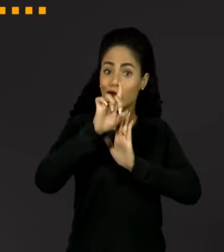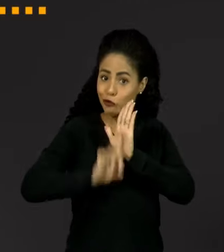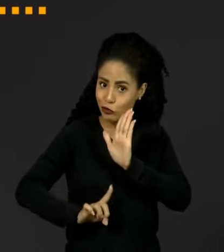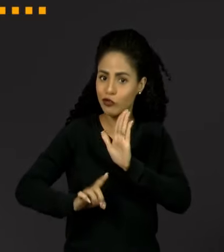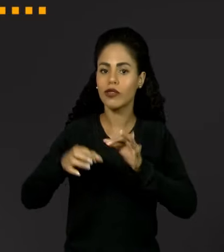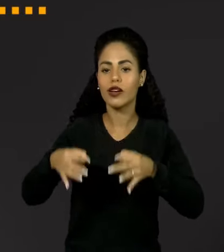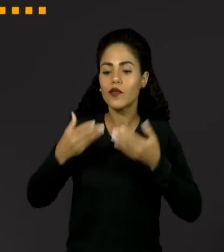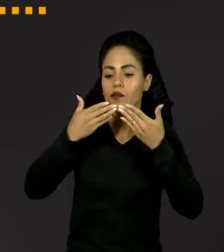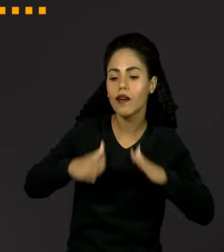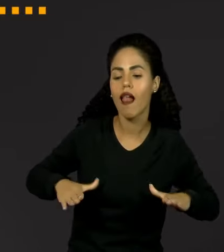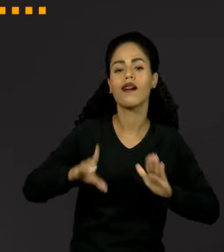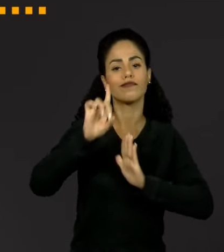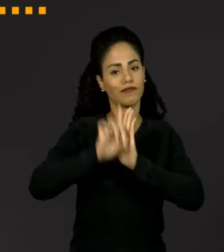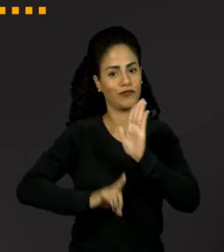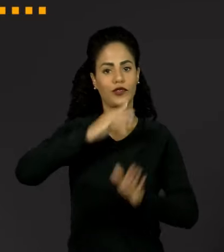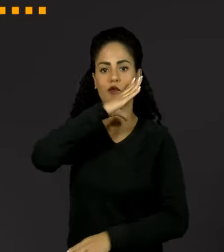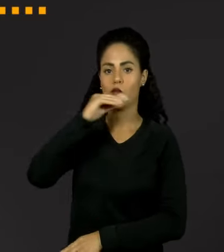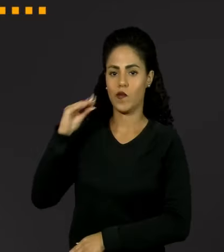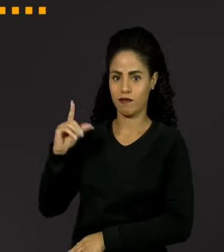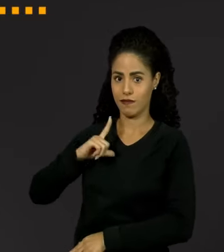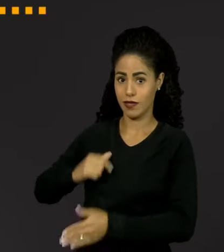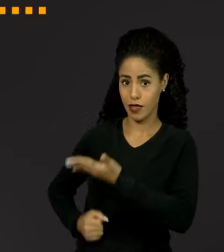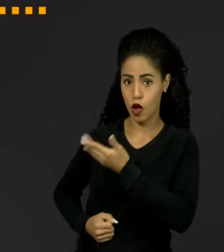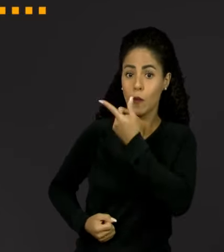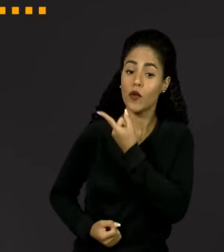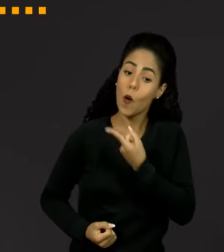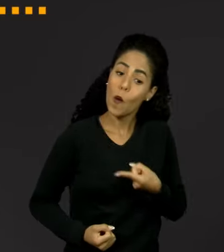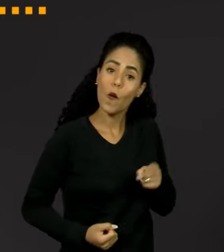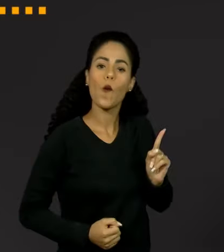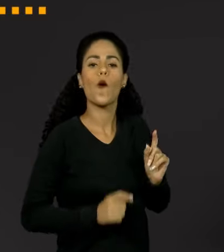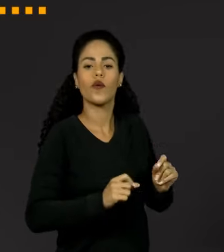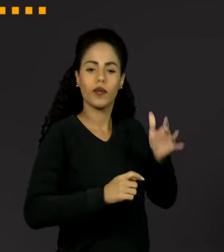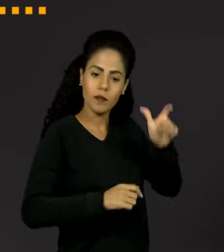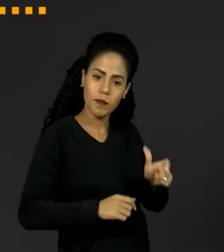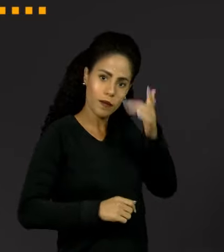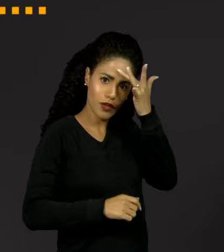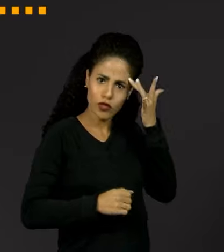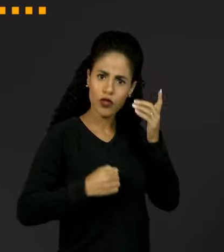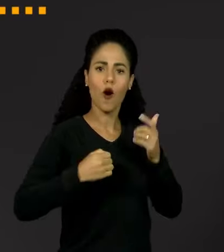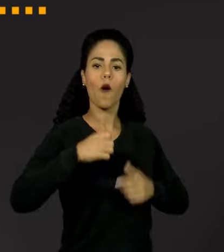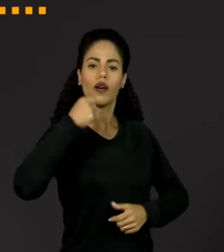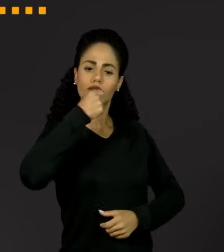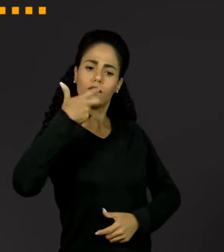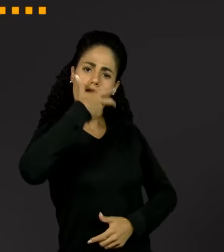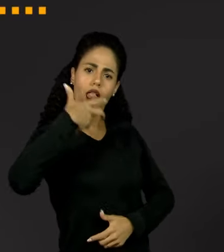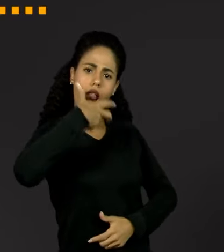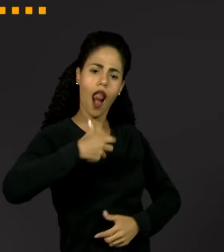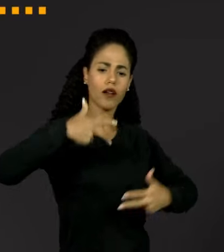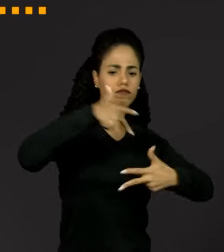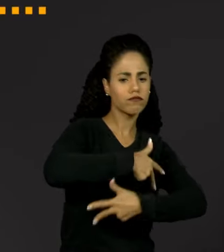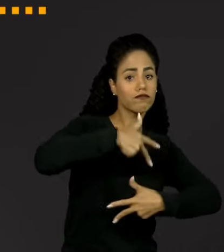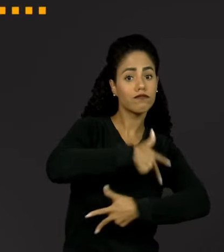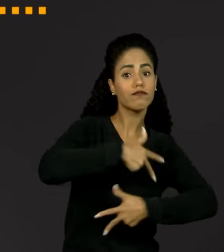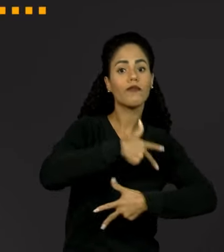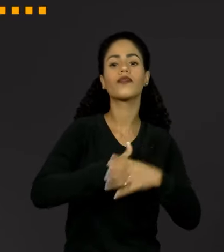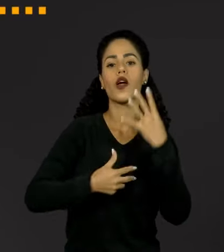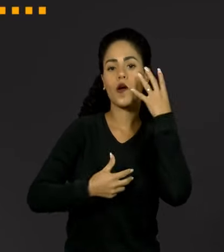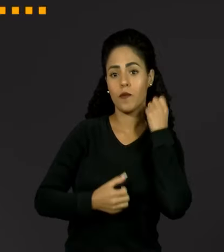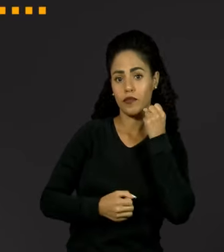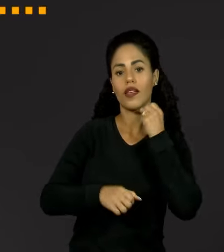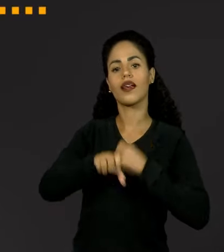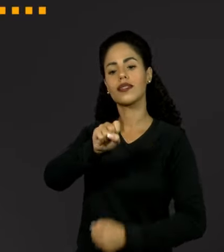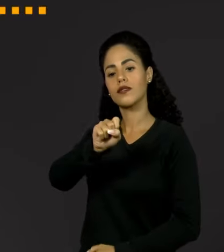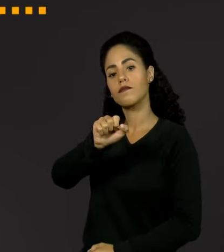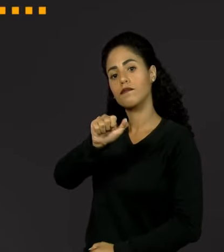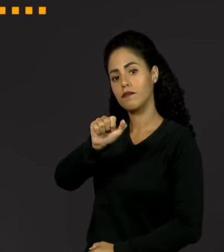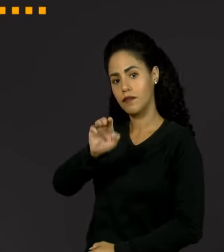criança e do adolescente. Meu outro entrevistado é um músico que foi criado por pais adotivos em São Bernardo